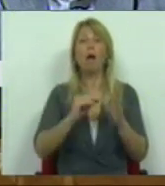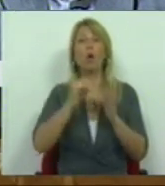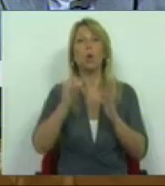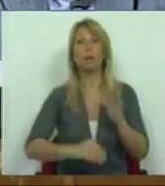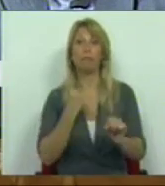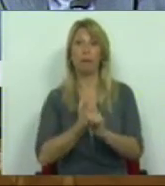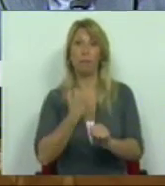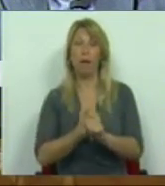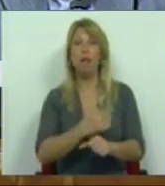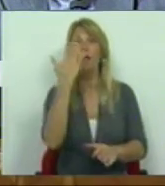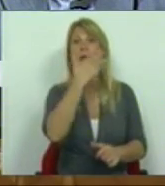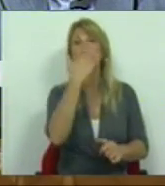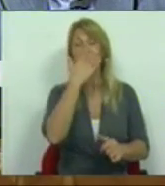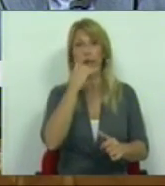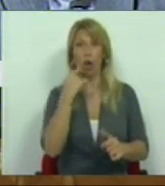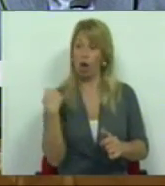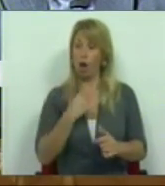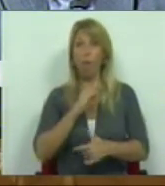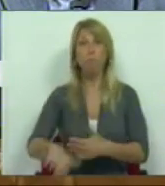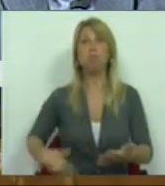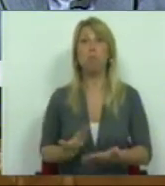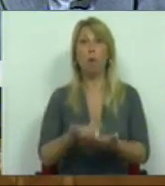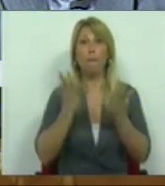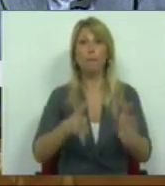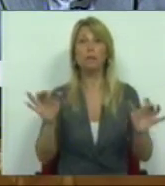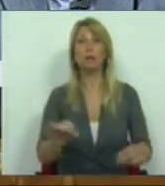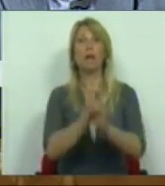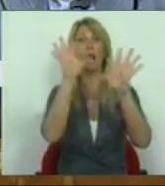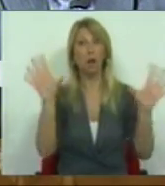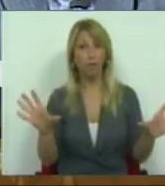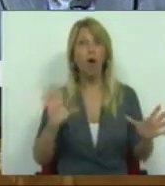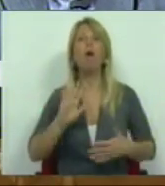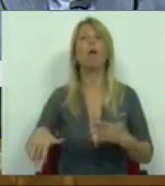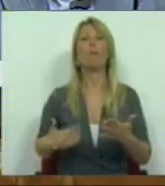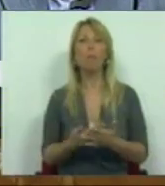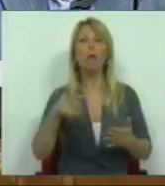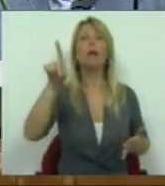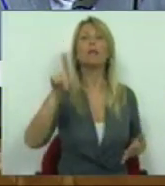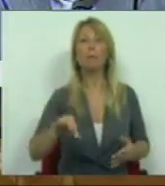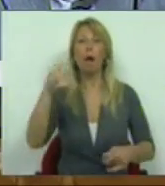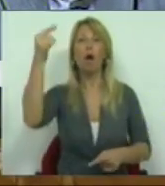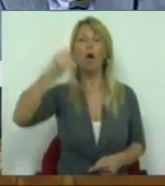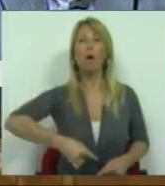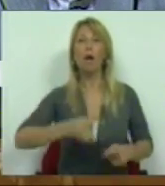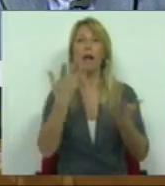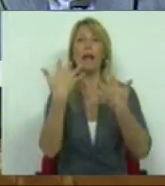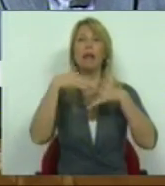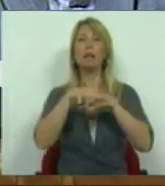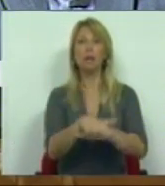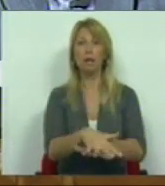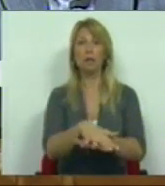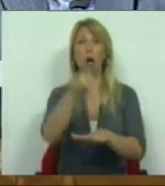propomos esta clarificação, propomos também a obrigatoriedade da integração